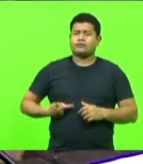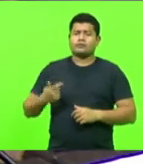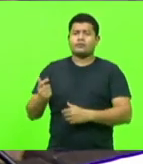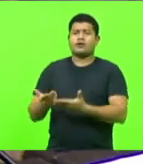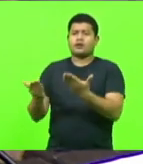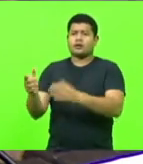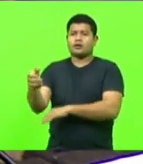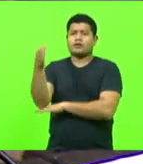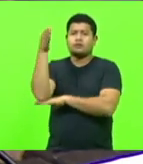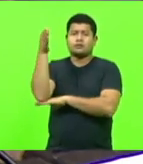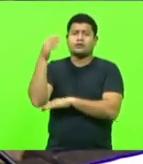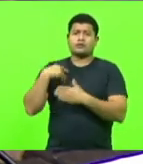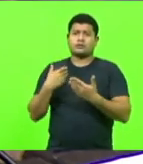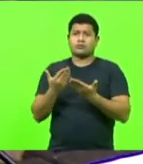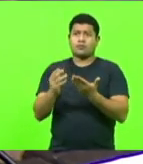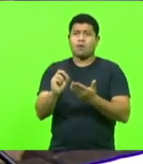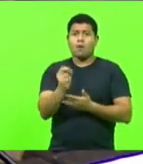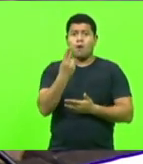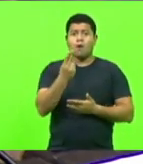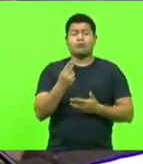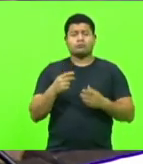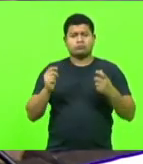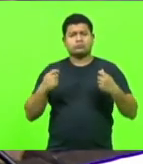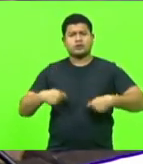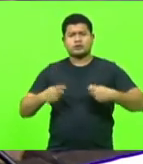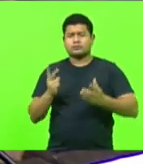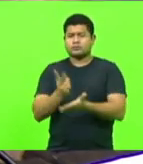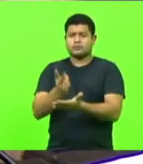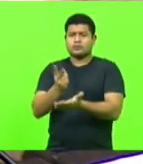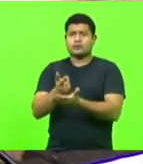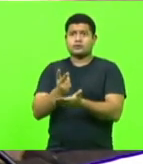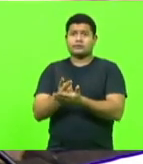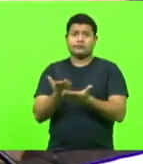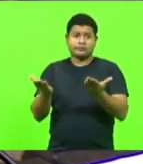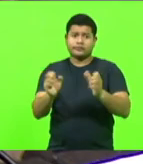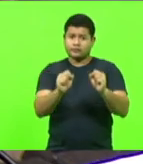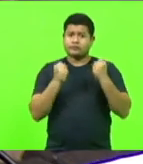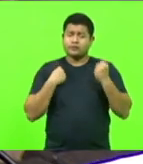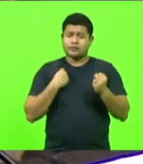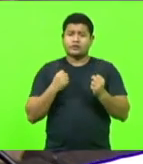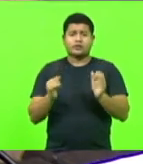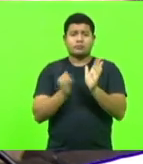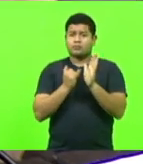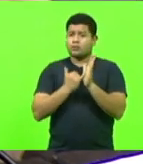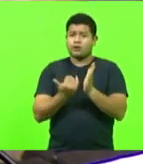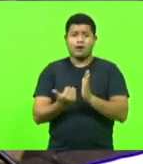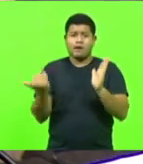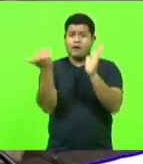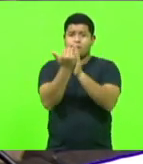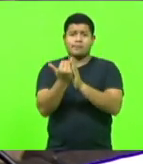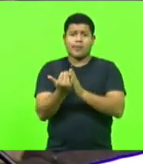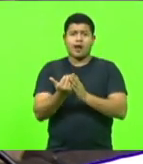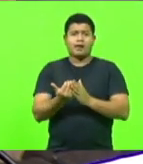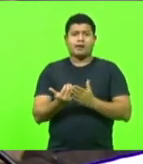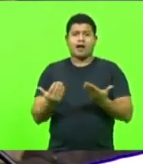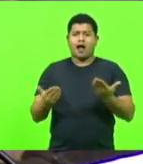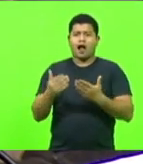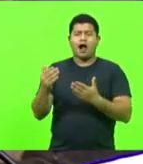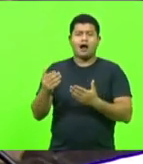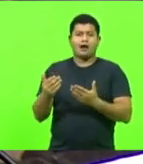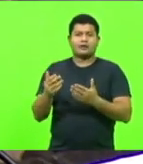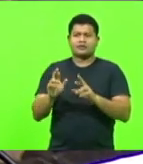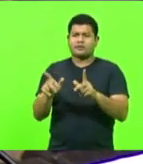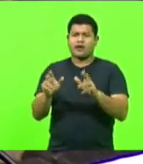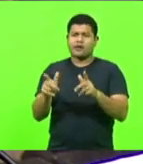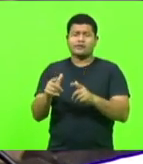despesa pública, você está defendendo ao mesmo tempo uma maior carga tributária. Não existe mágica. Não existe mágica. O